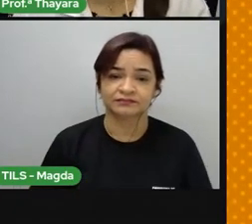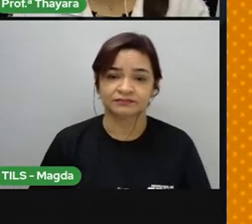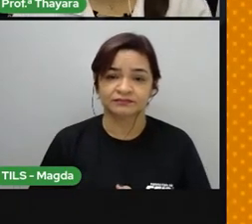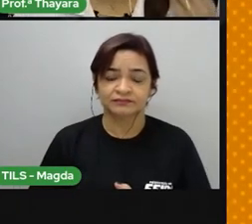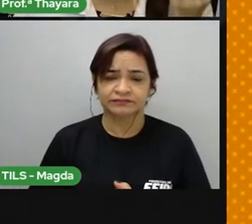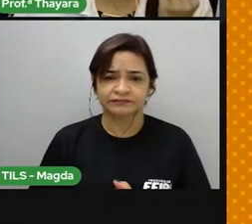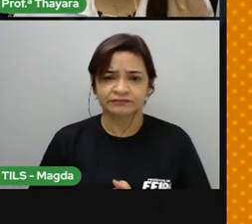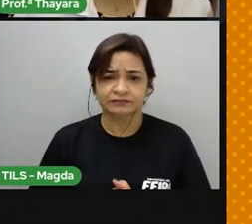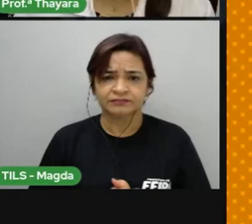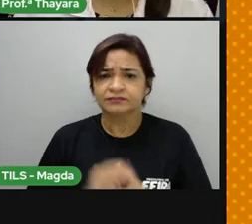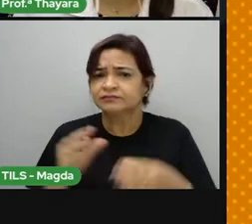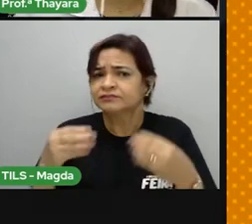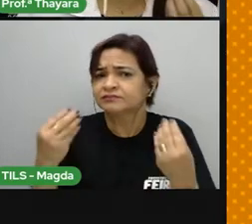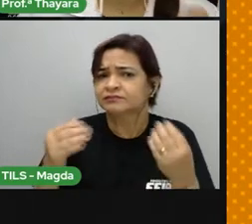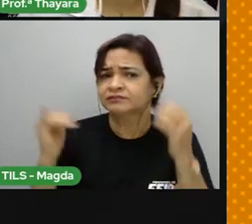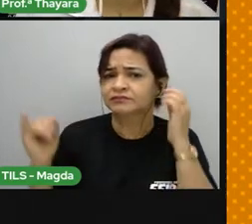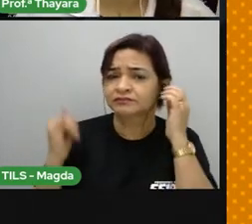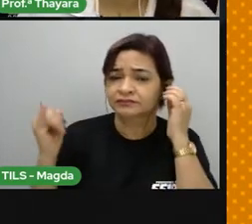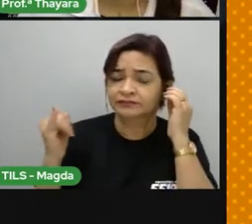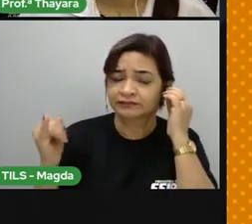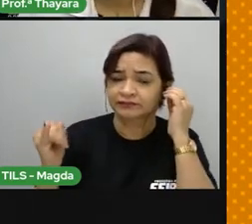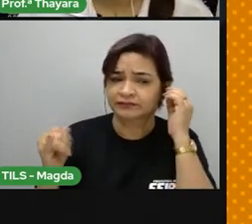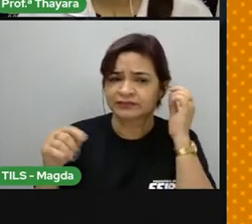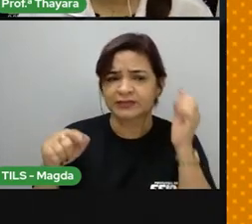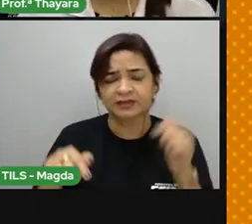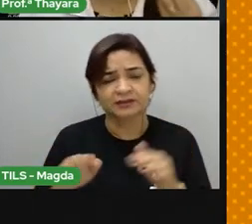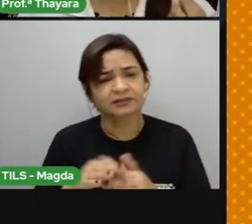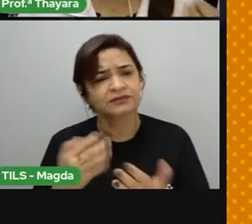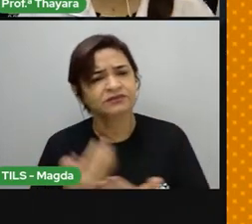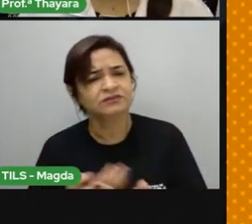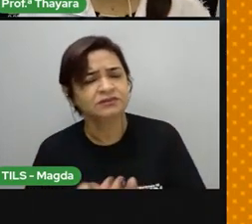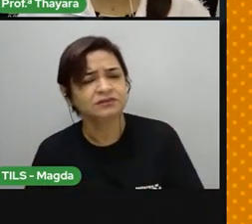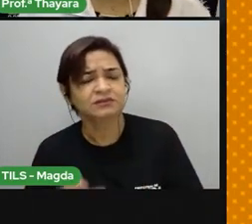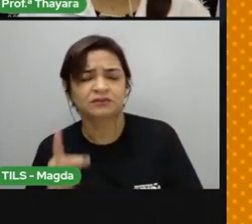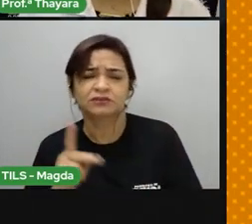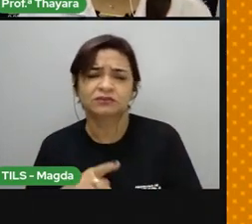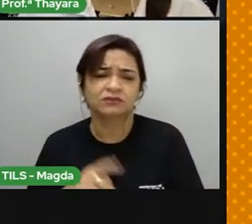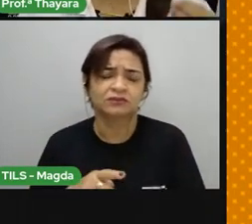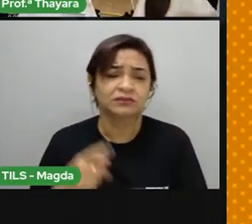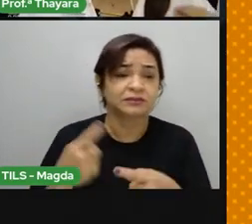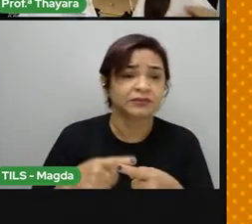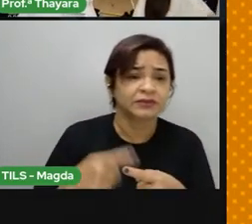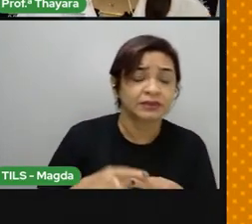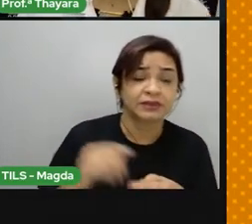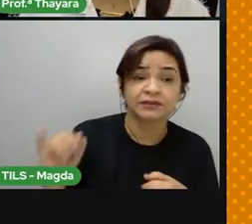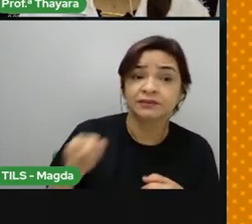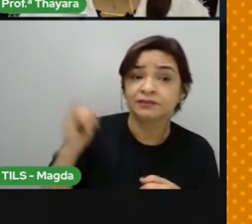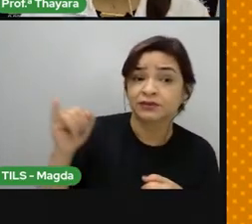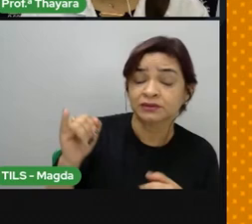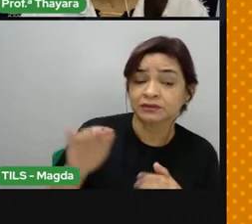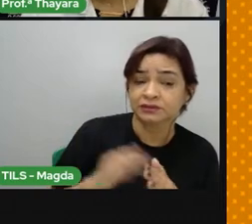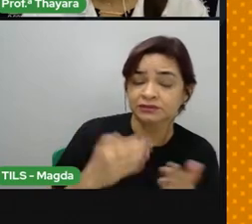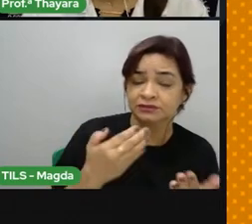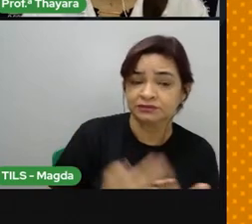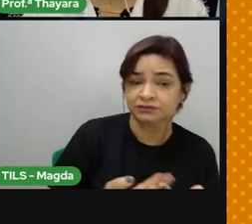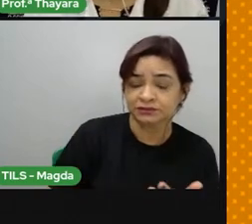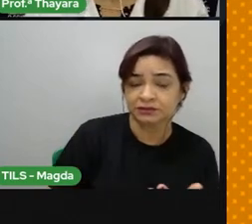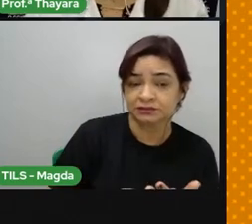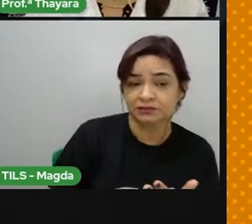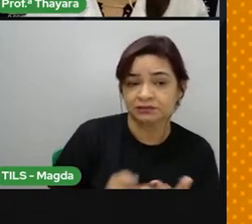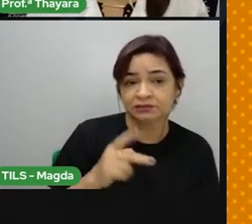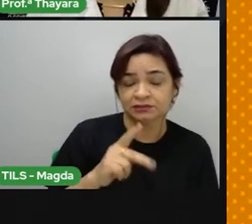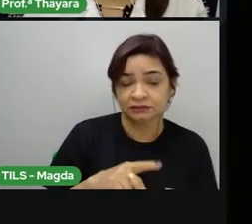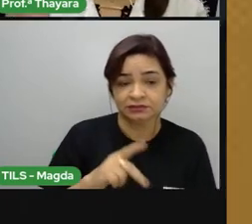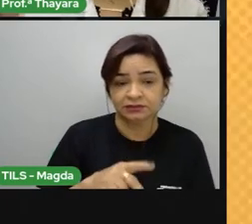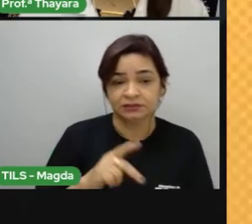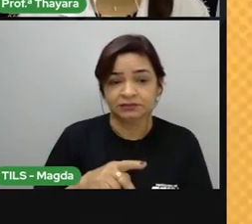E qual a importância da gente estar aqui estudando rocha? Por que elas são importantes? Por que é importante conhecer essas rochas? Vamos